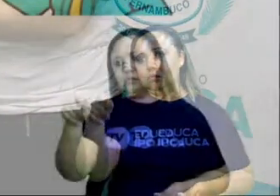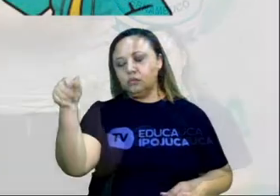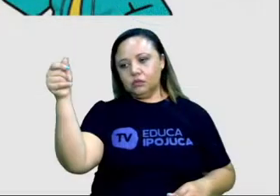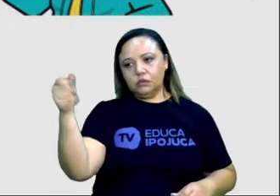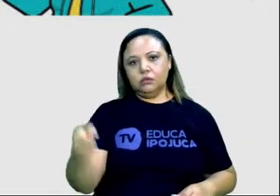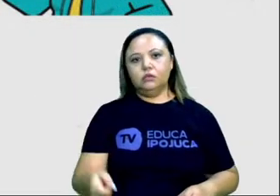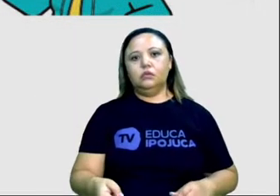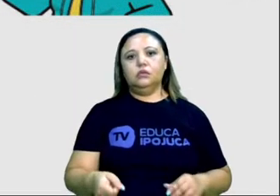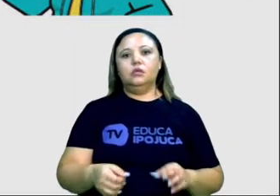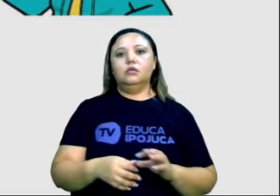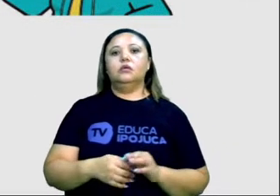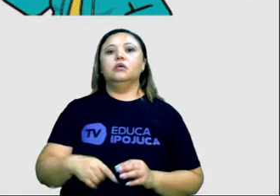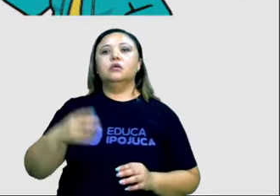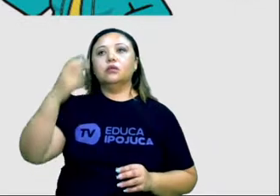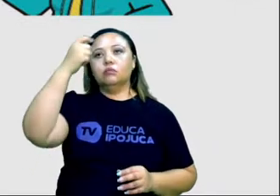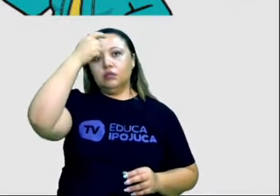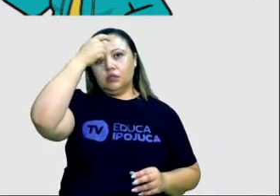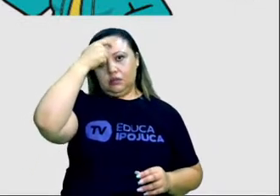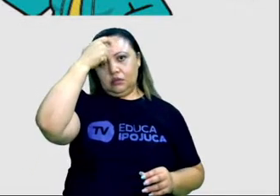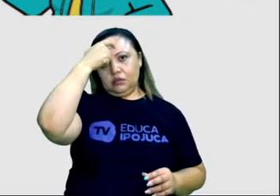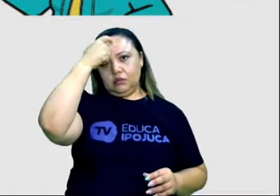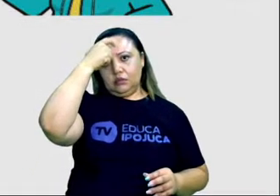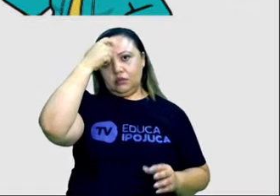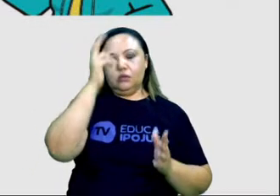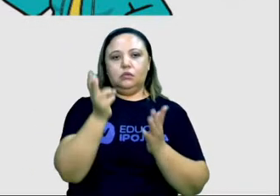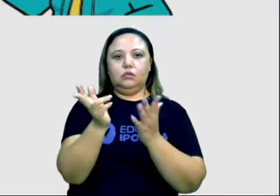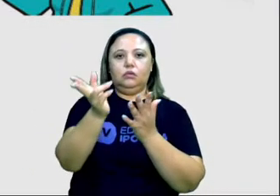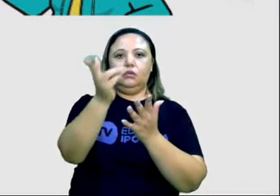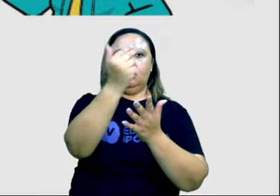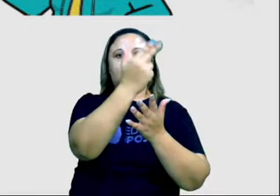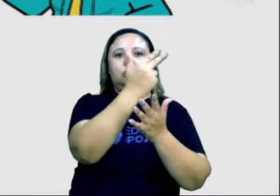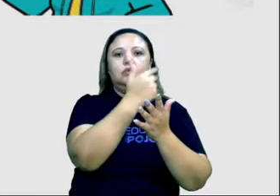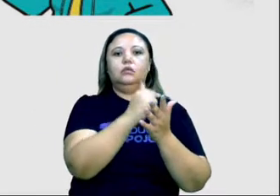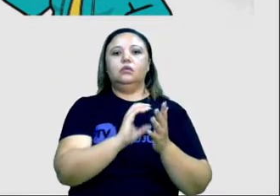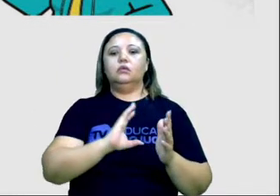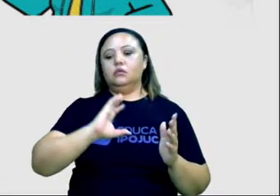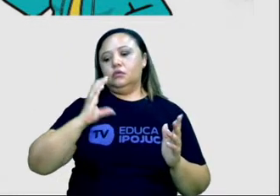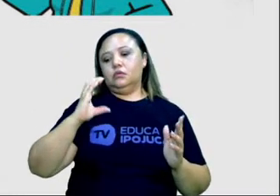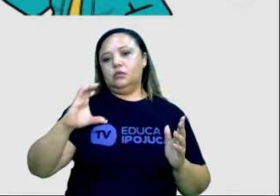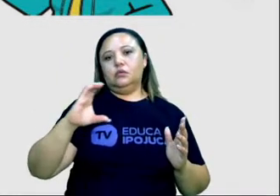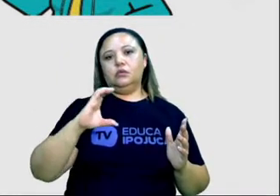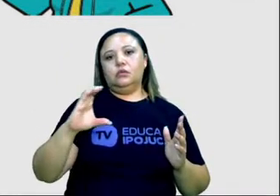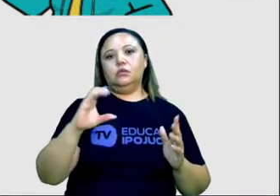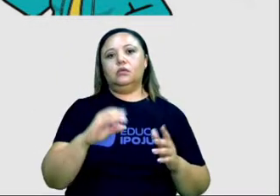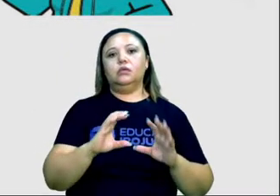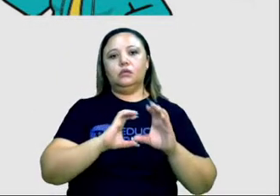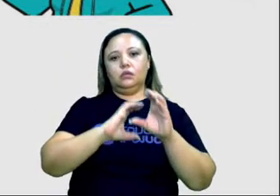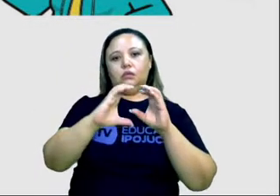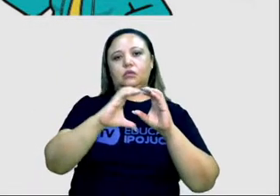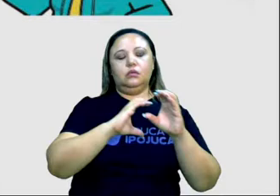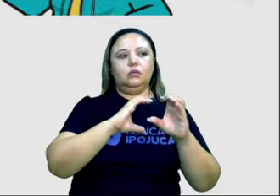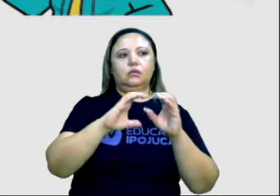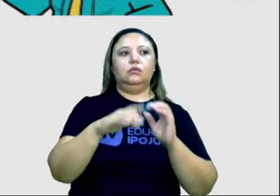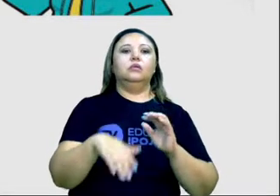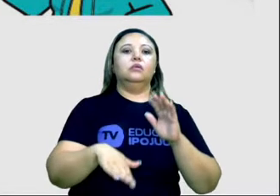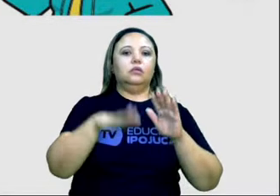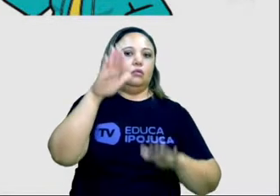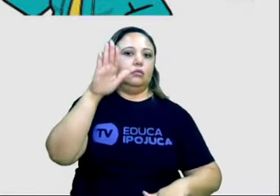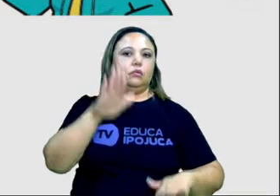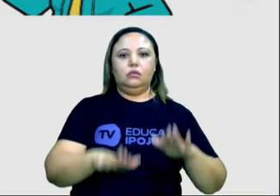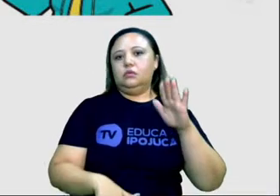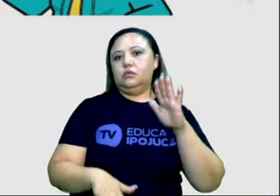a expressão da atividade intelectual, artística, científica e de comunicação, independente de